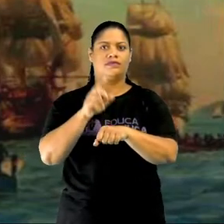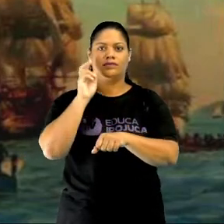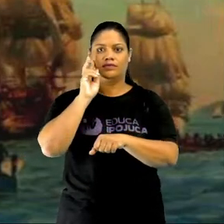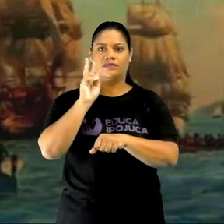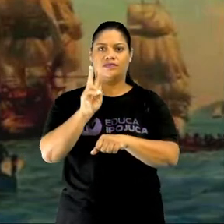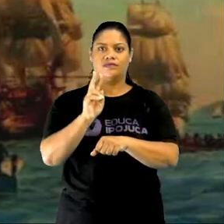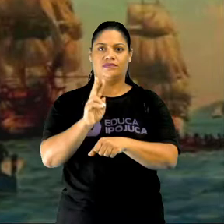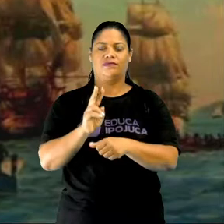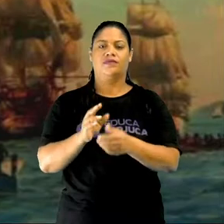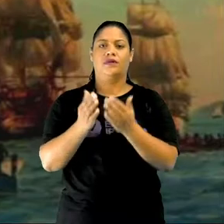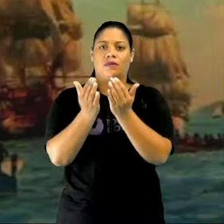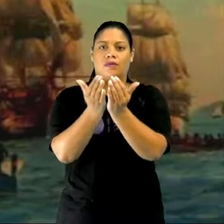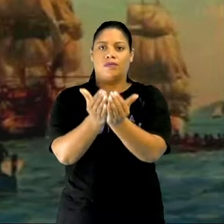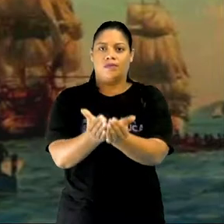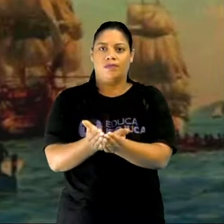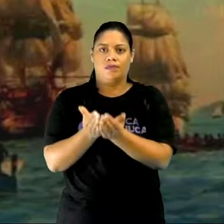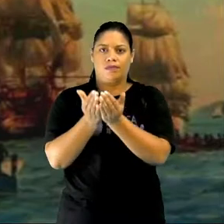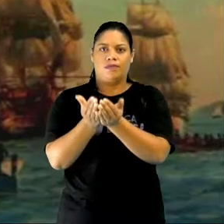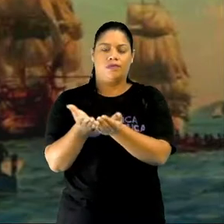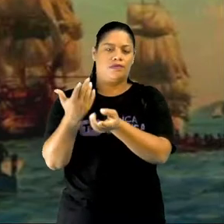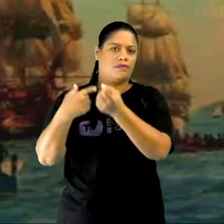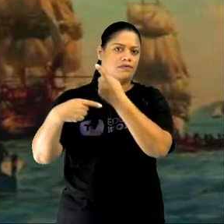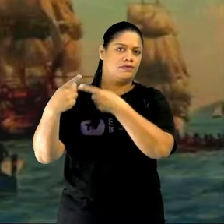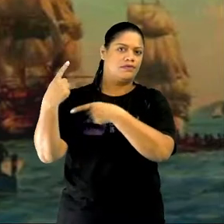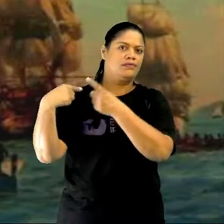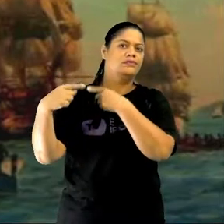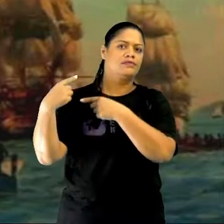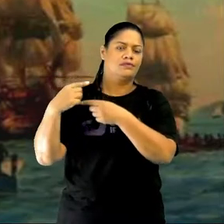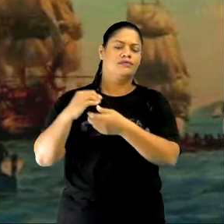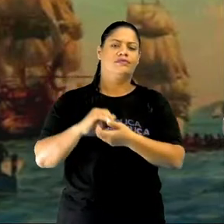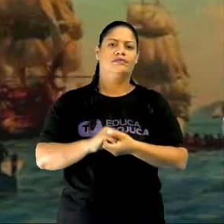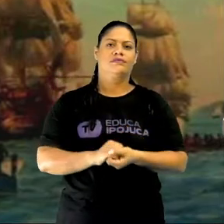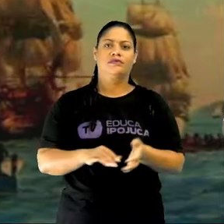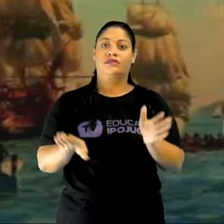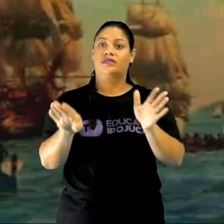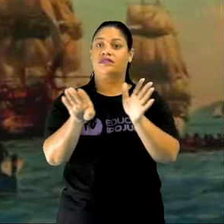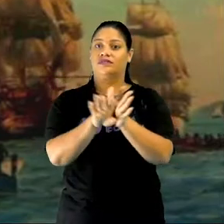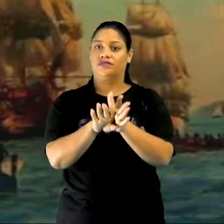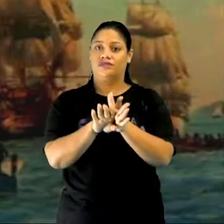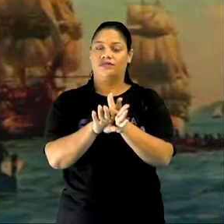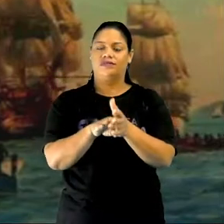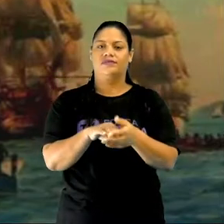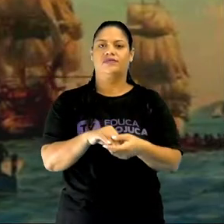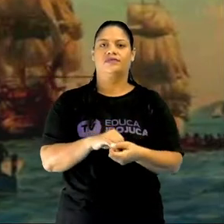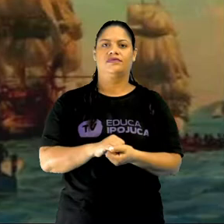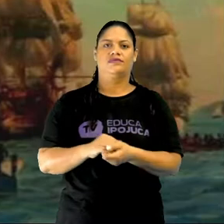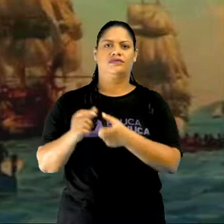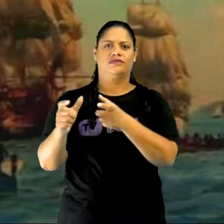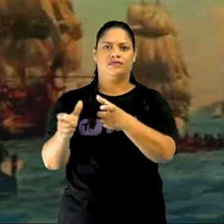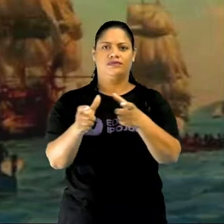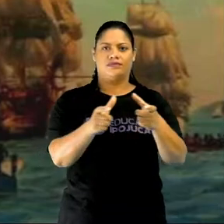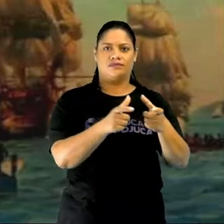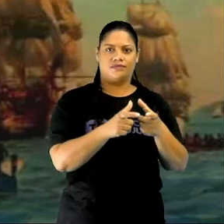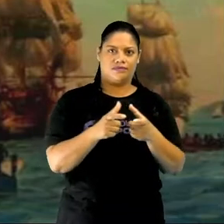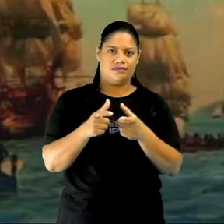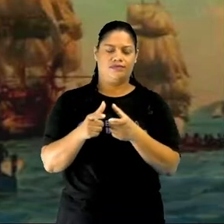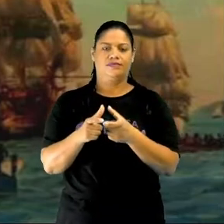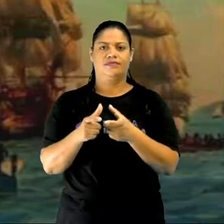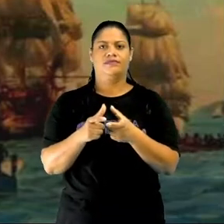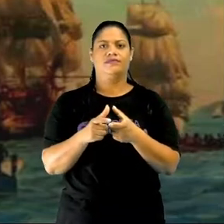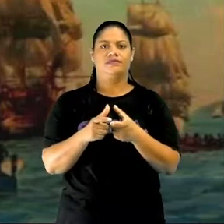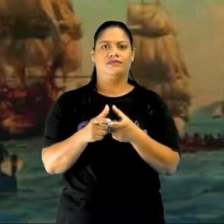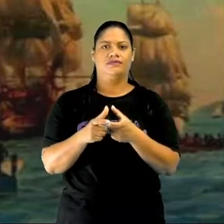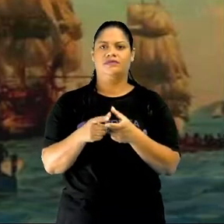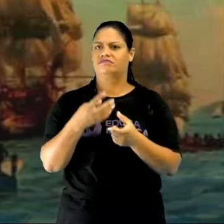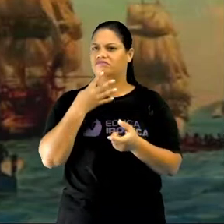os navios da época, as caravelas, onde eles chegavam em regiões que até então